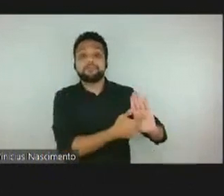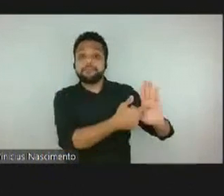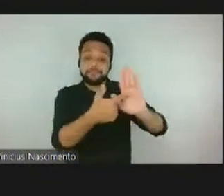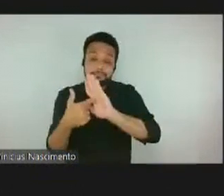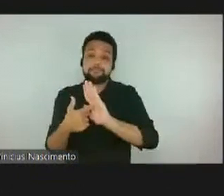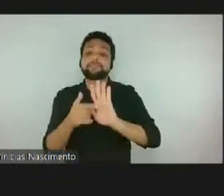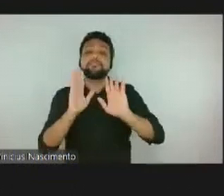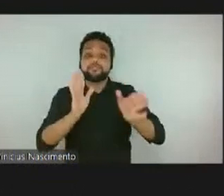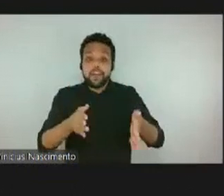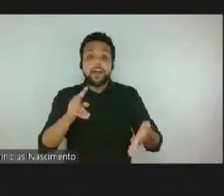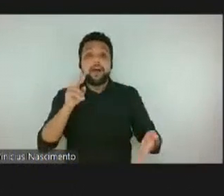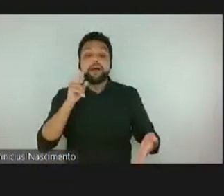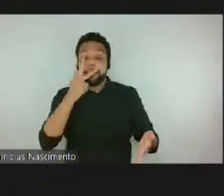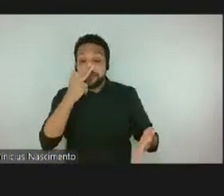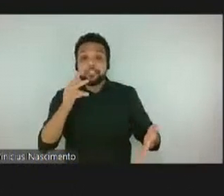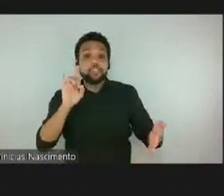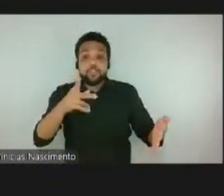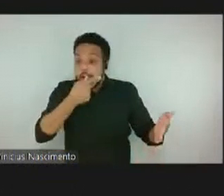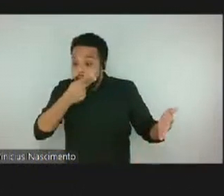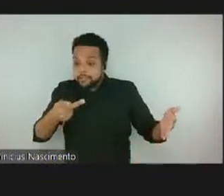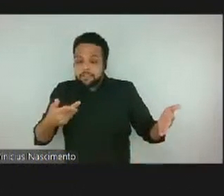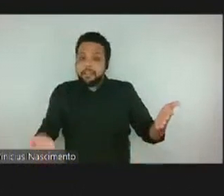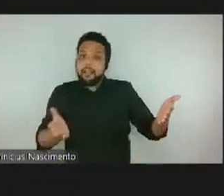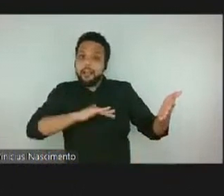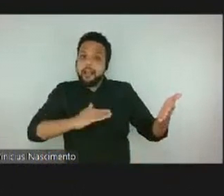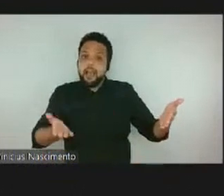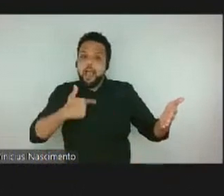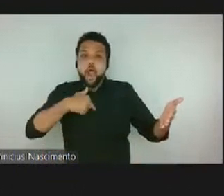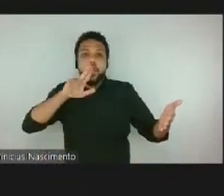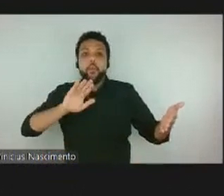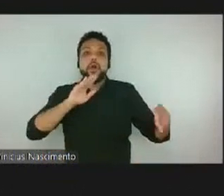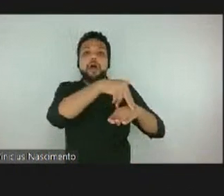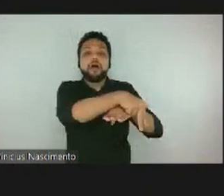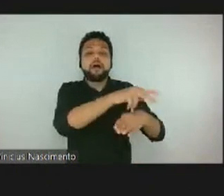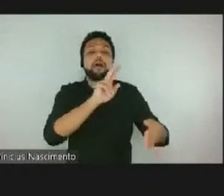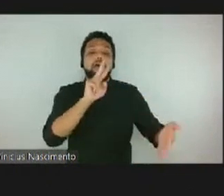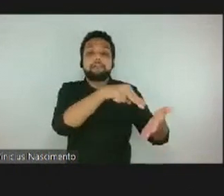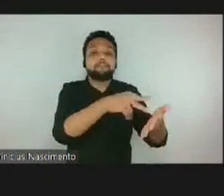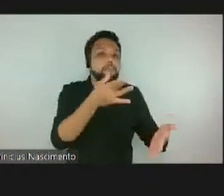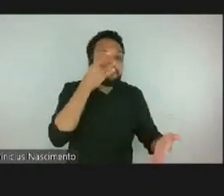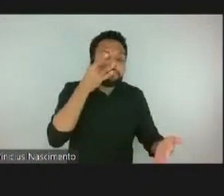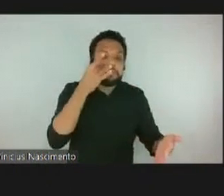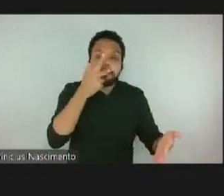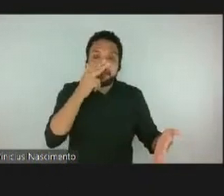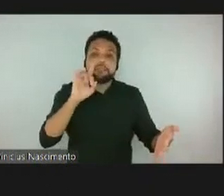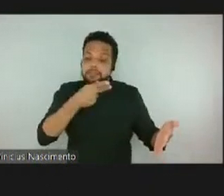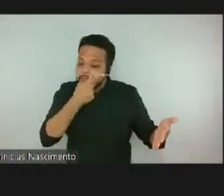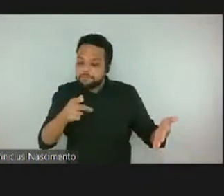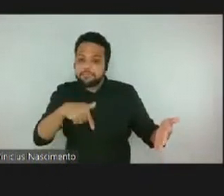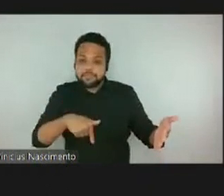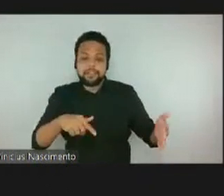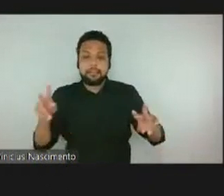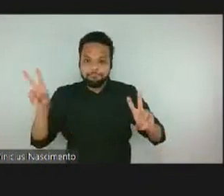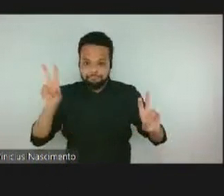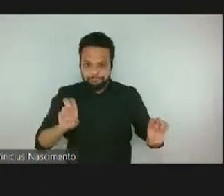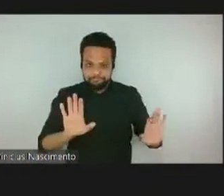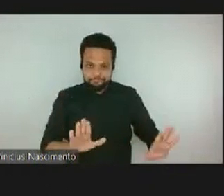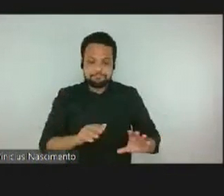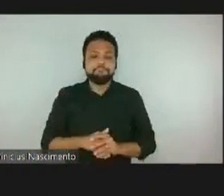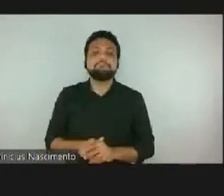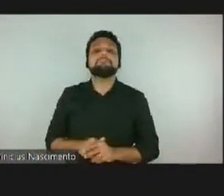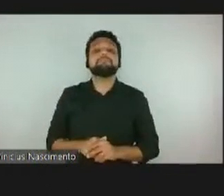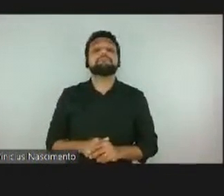apenas pelos catálogos. Então, essa última frase é bastante importante nesse momento, porque estamos visitando